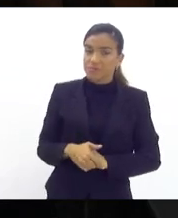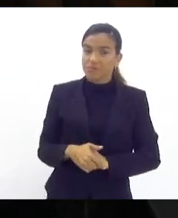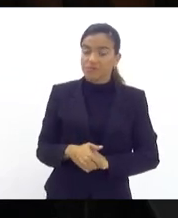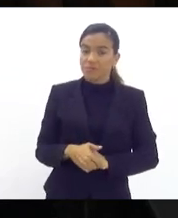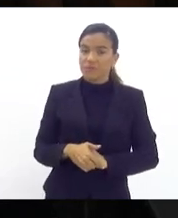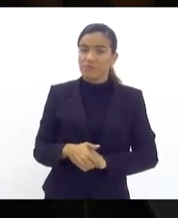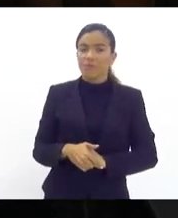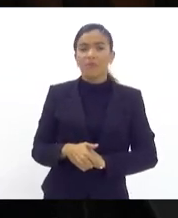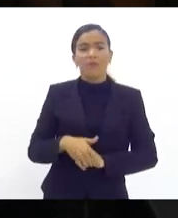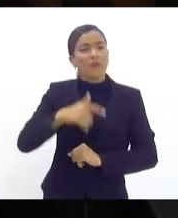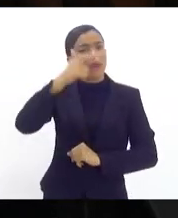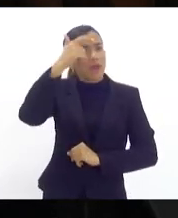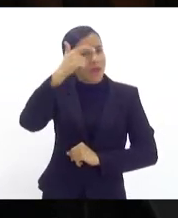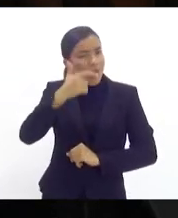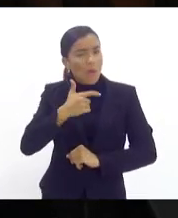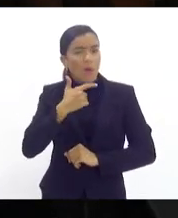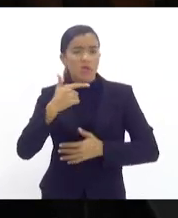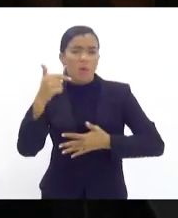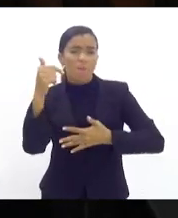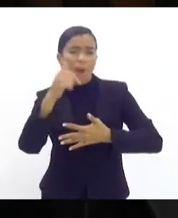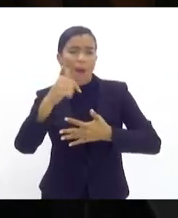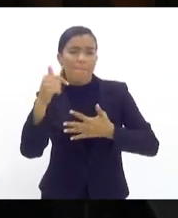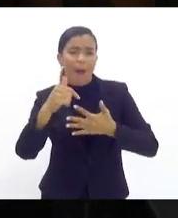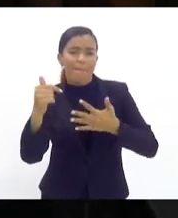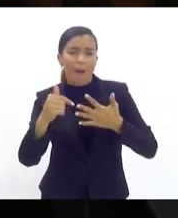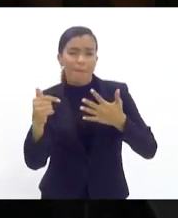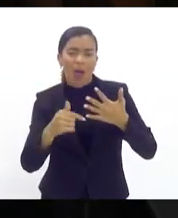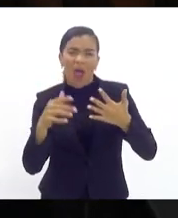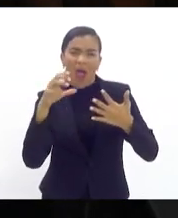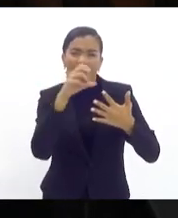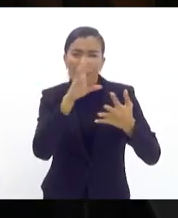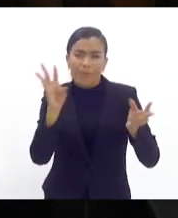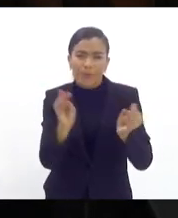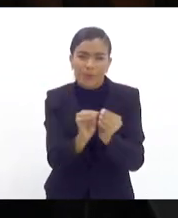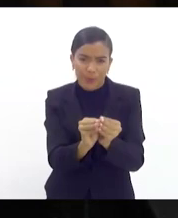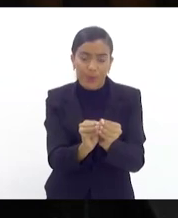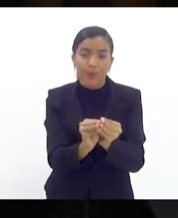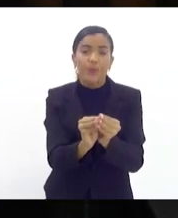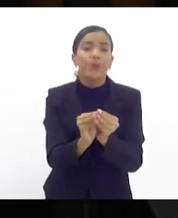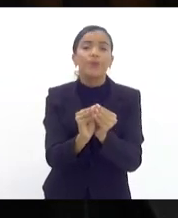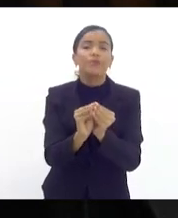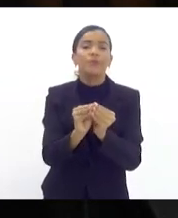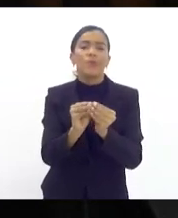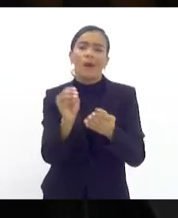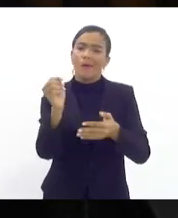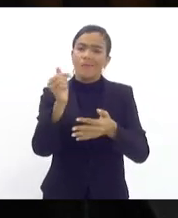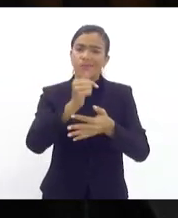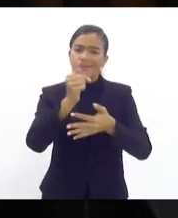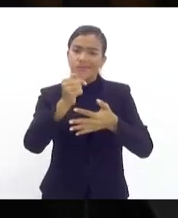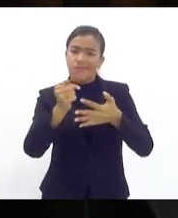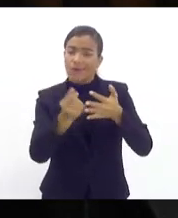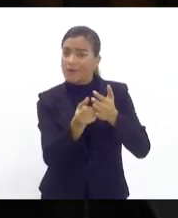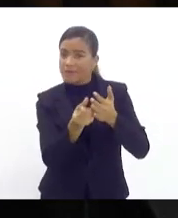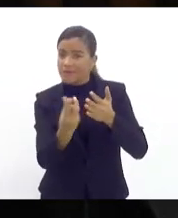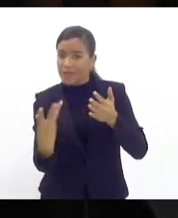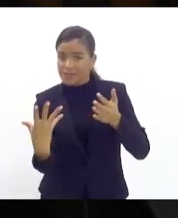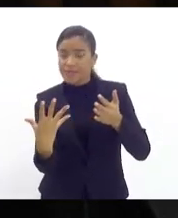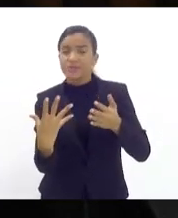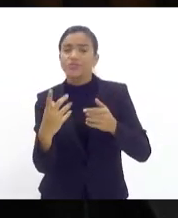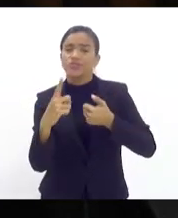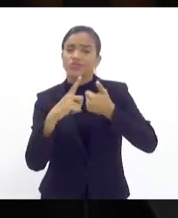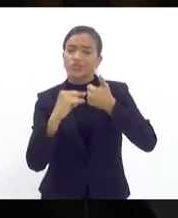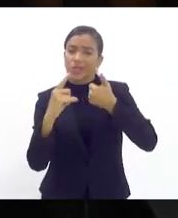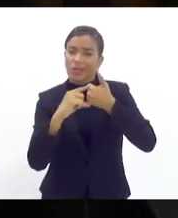eu posso aqui elencar, e o farei assim muito rapidamente, uma série de